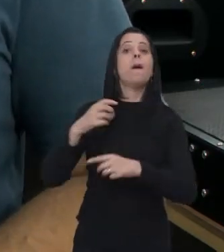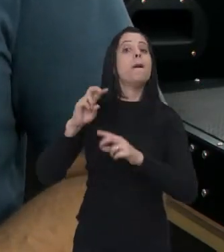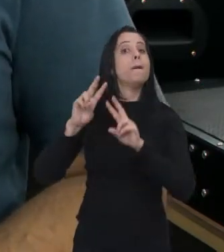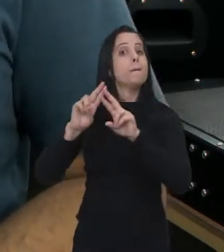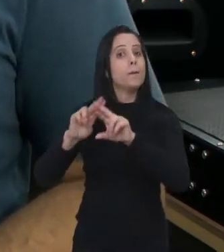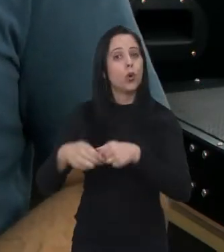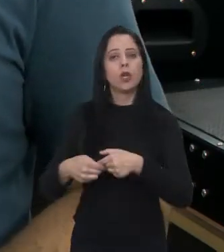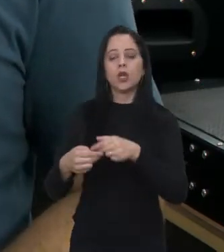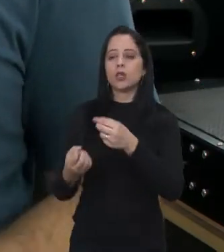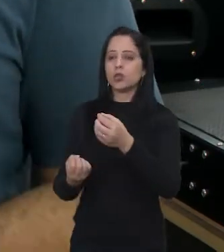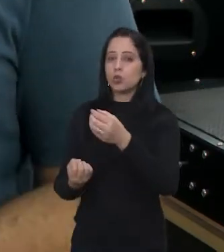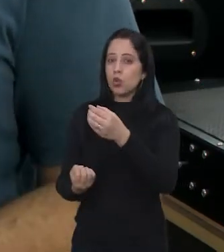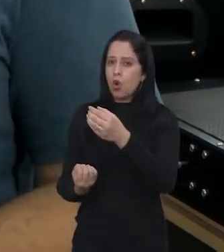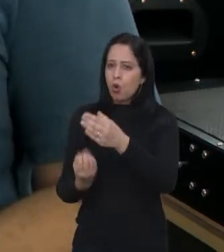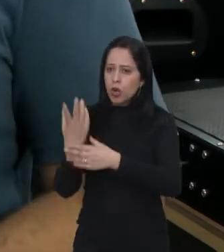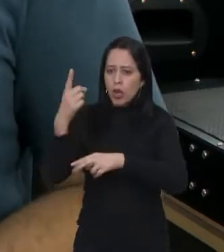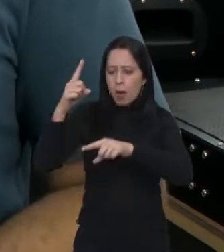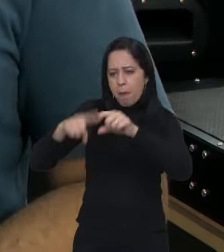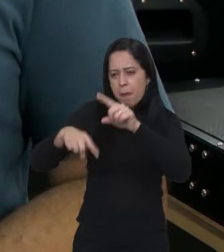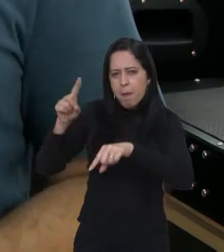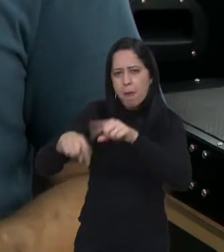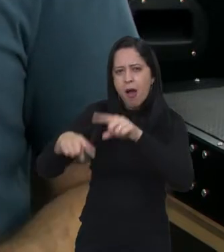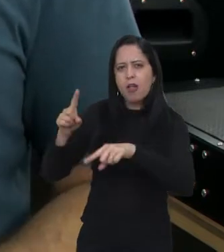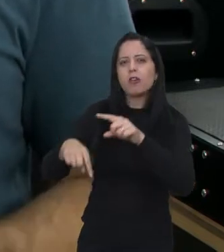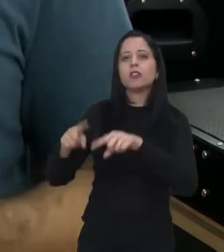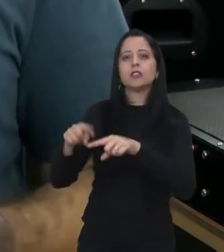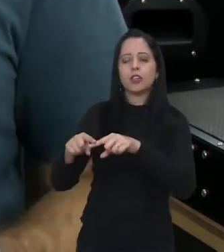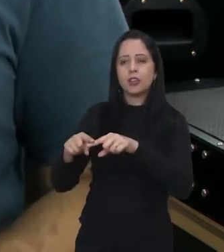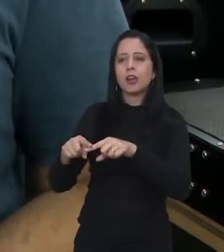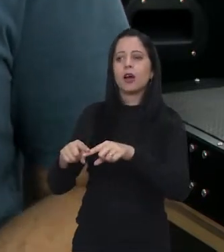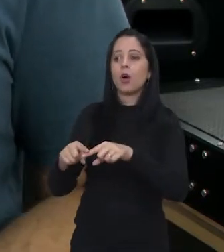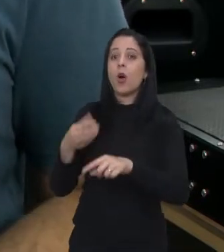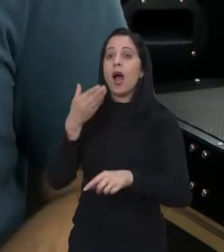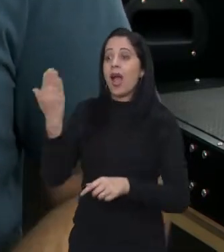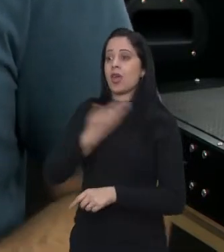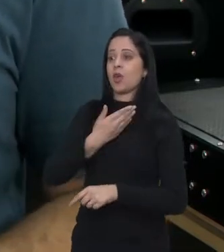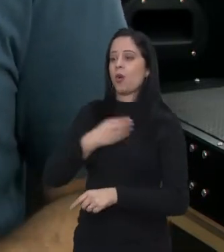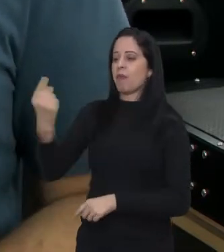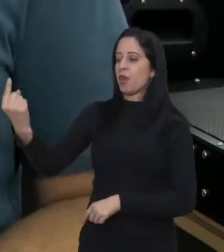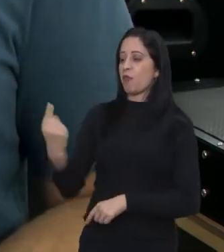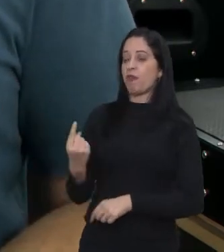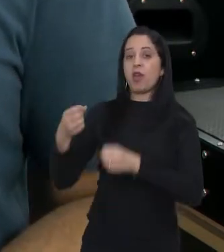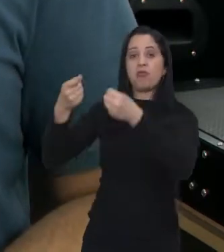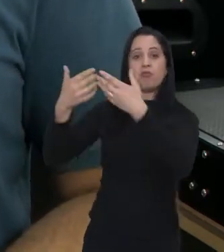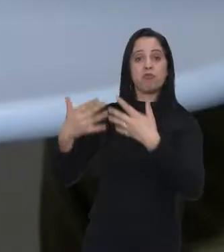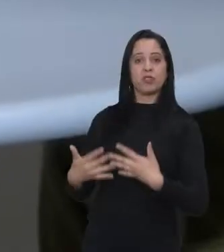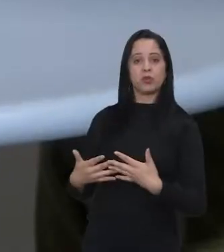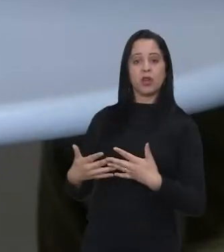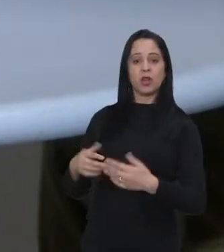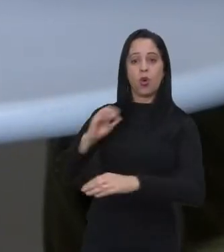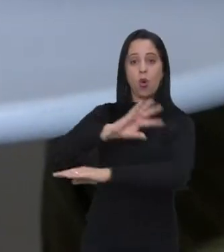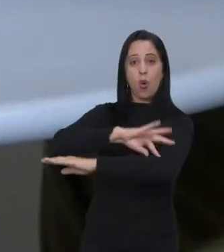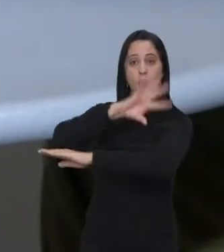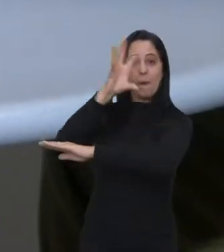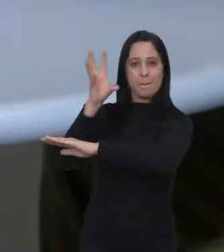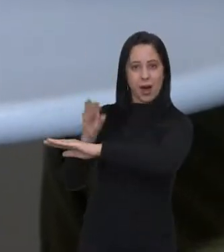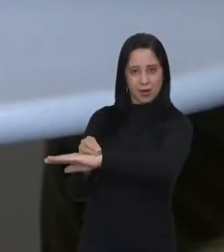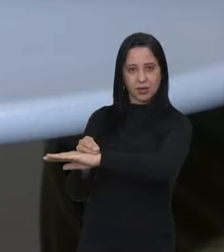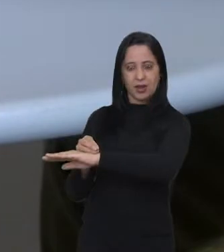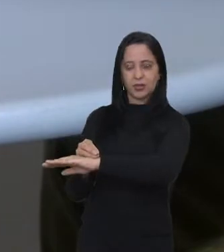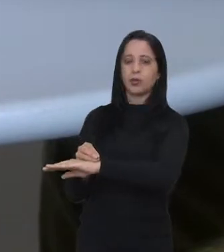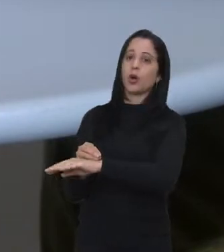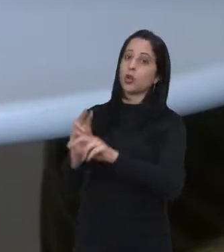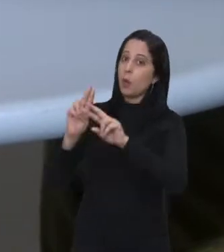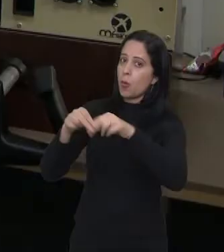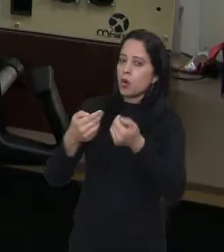Parque Tecnológico. Foi uma indicação de um amigo nosso, que explicou para a gente ir do parque, a gente veio atrás para conhecer. A gente iniciou todo o